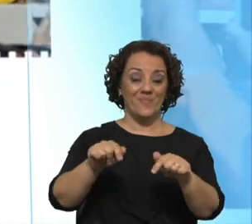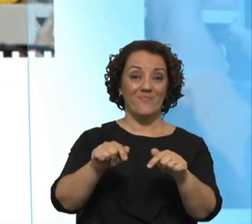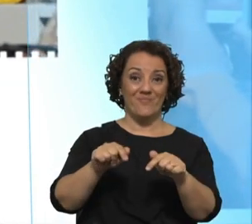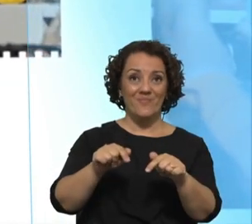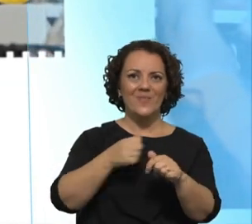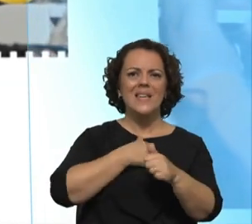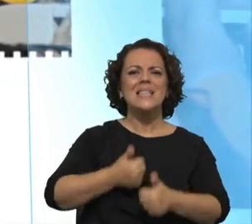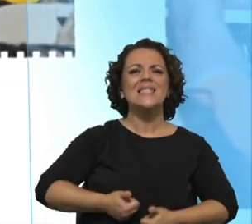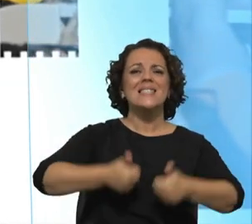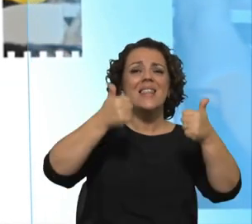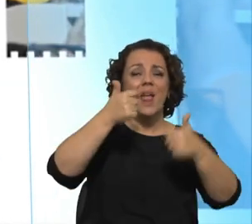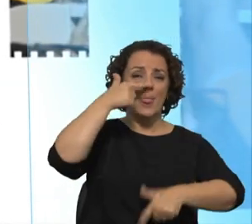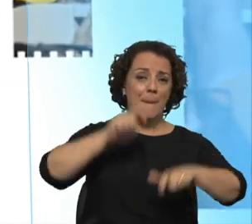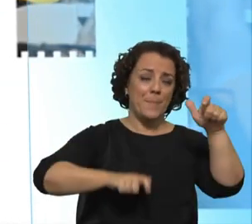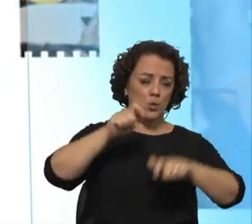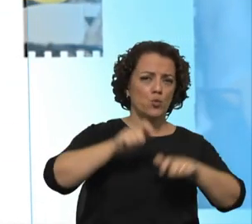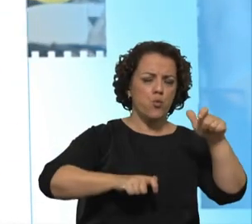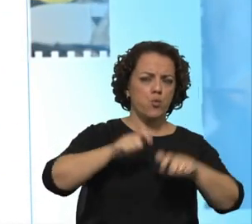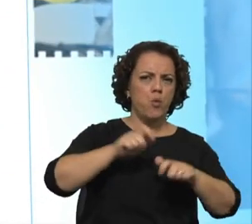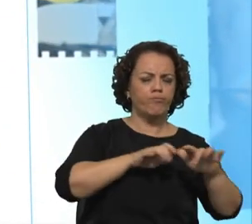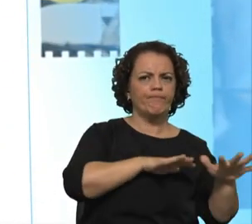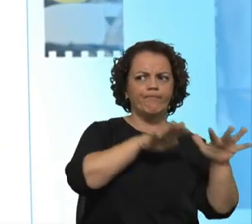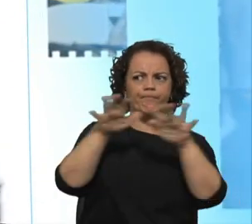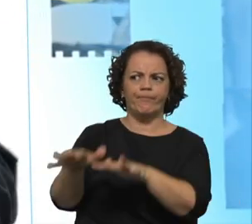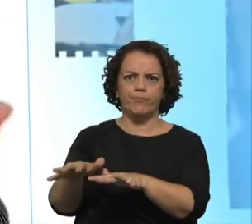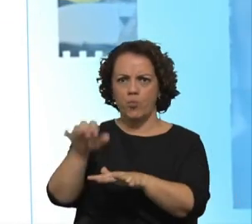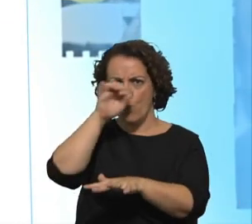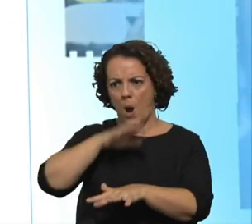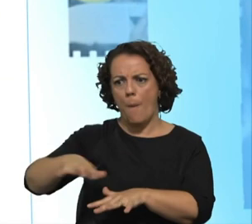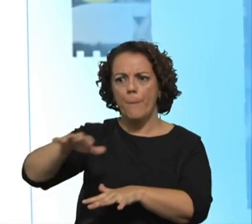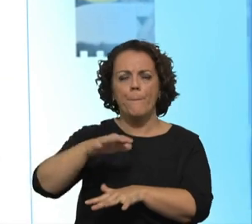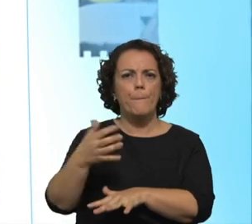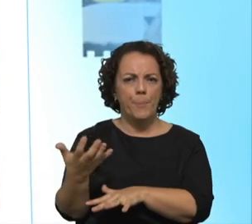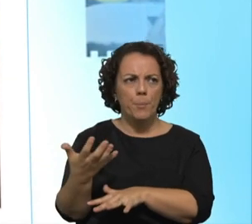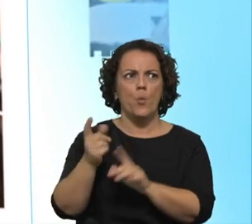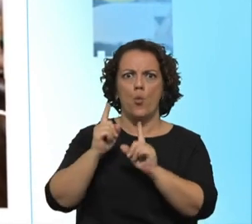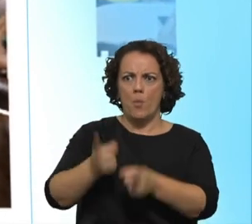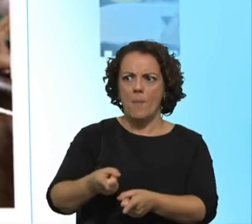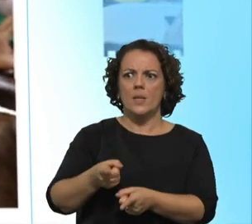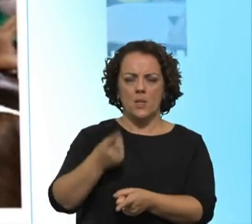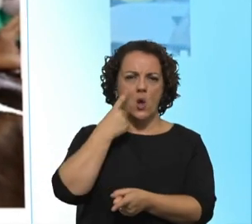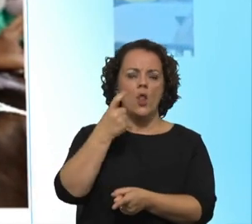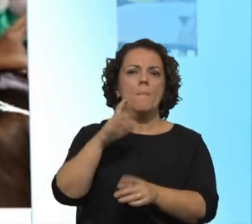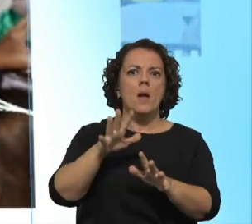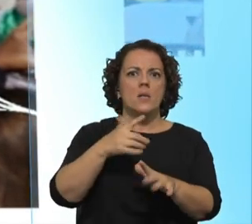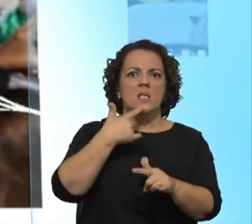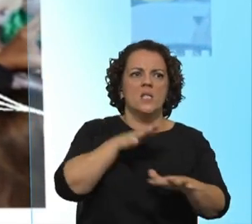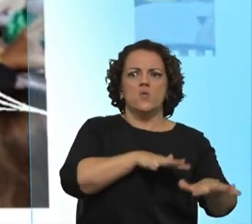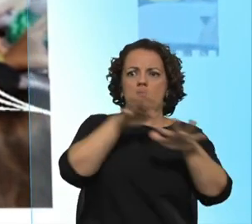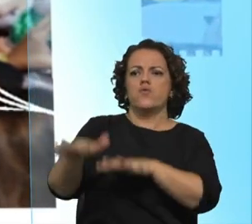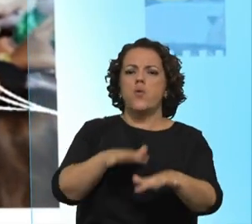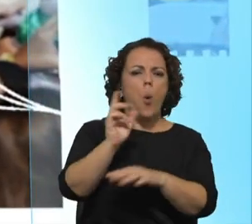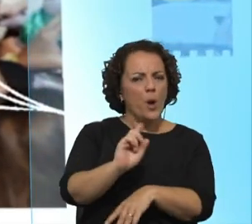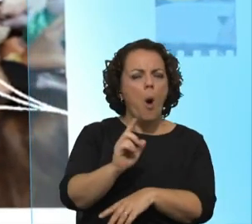cidade para o campo, que se começa a notar, embora não seja assim algo de massa, não é? Mas é